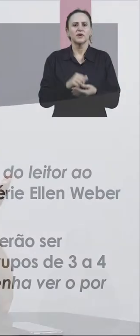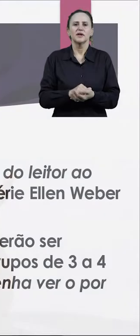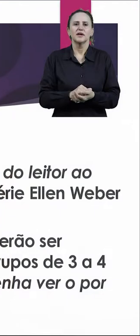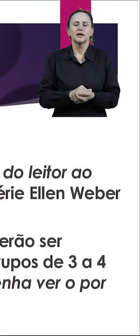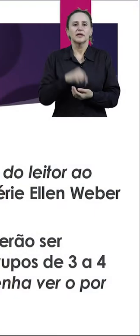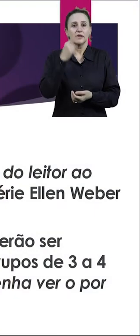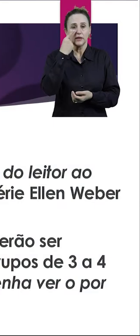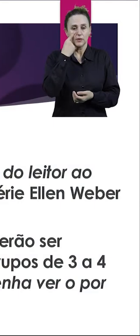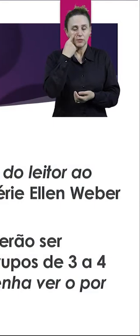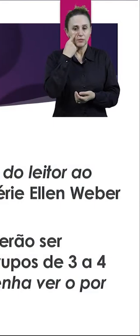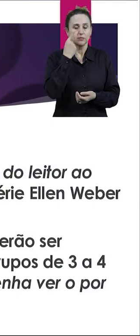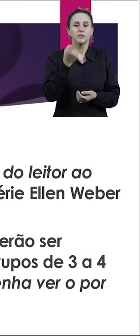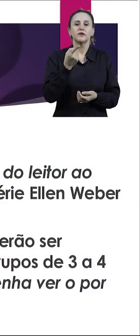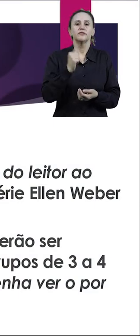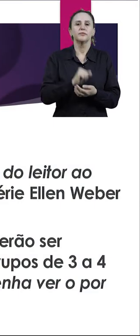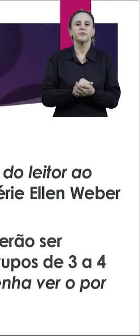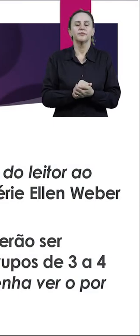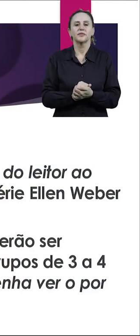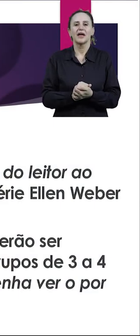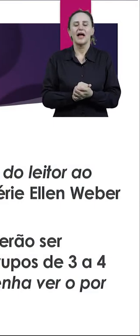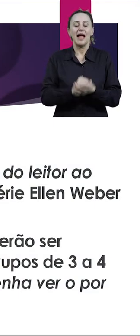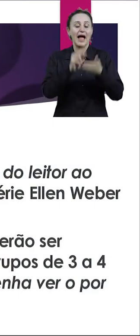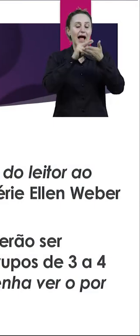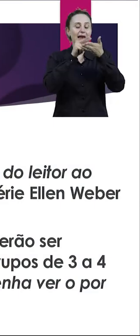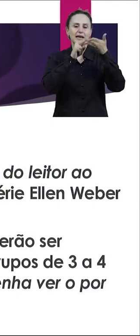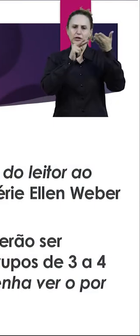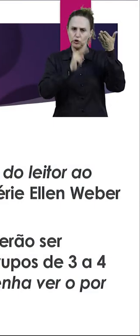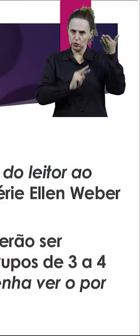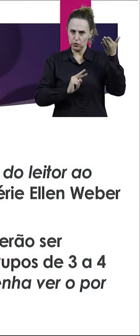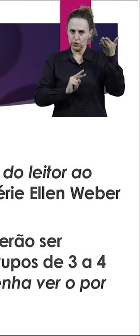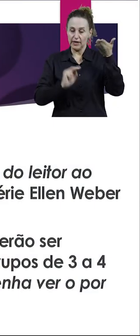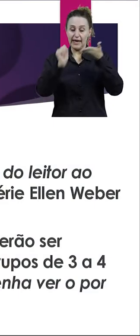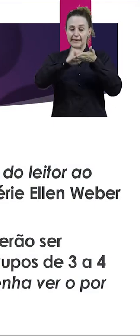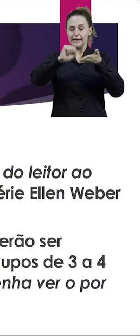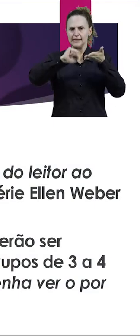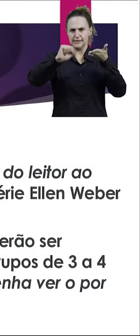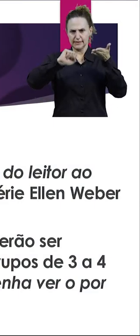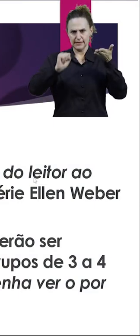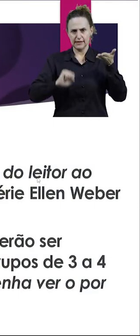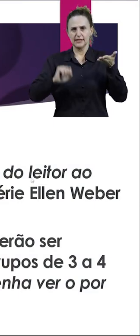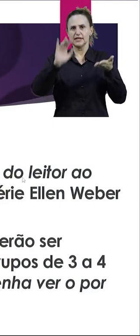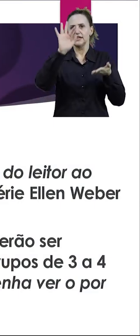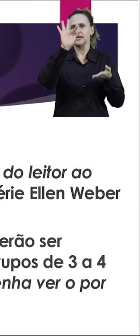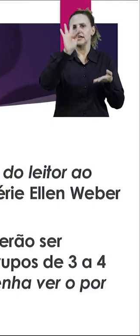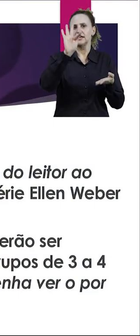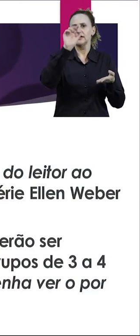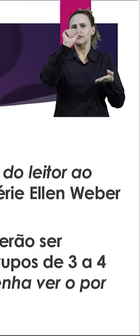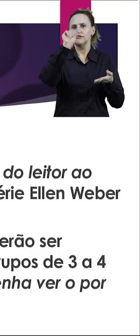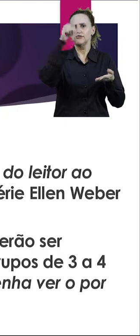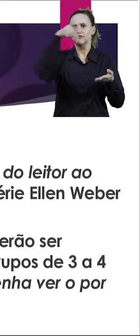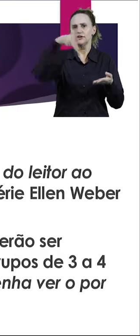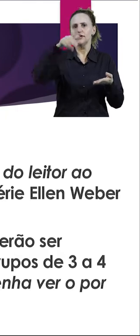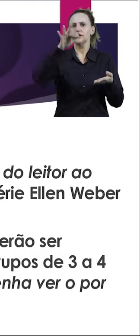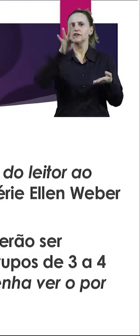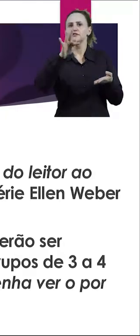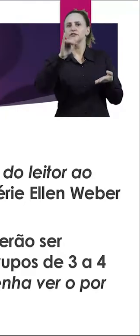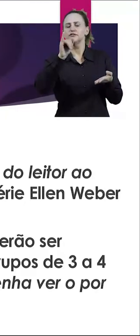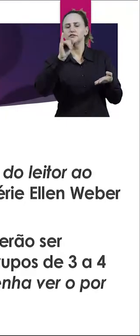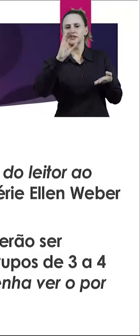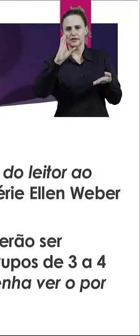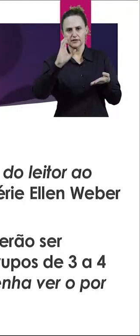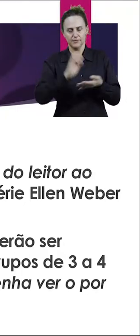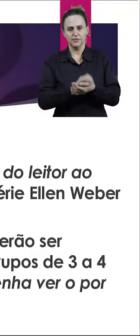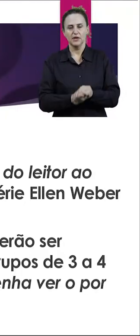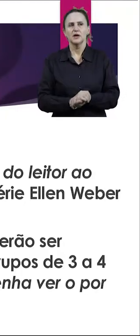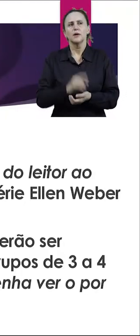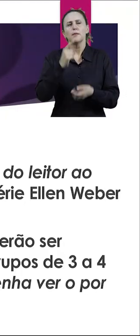Bom, eu deixei aqui também a leitura e escrita em fanfic, deslocamentos do leitor ao jogador. Por que que